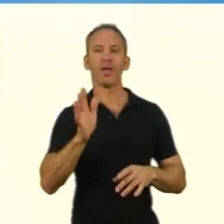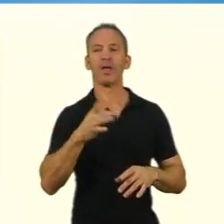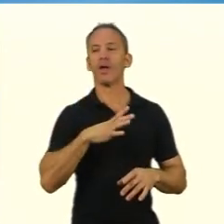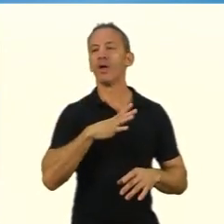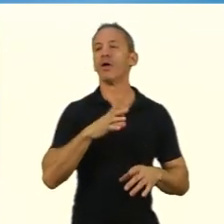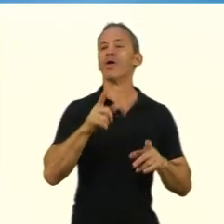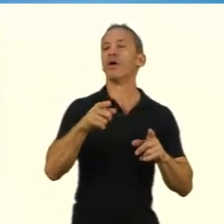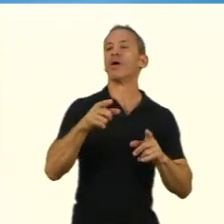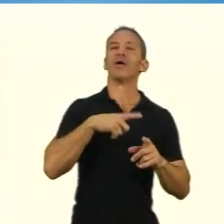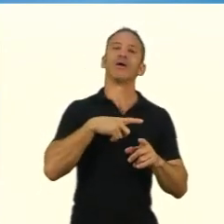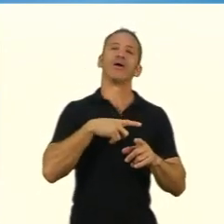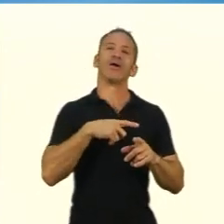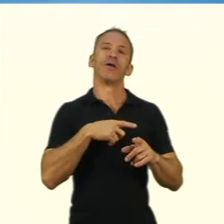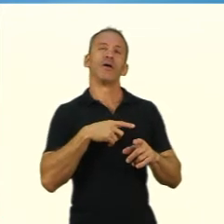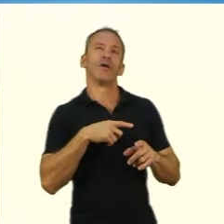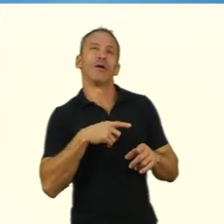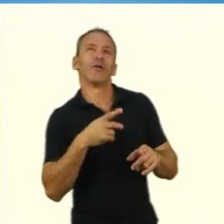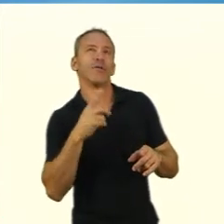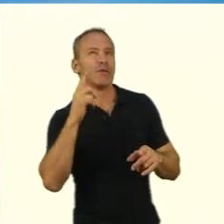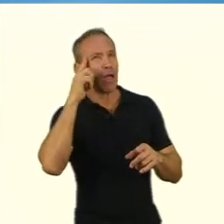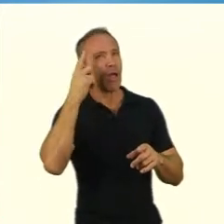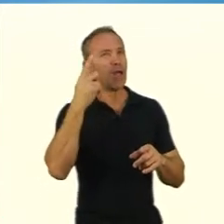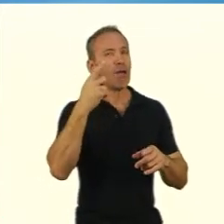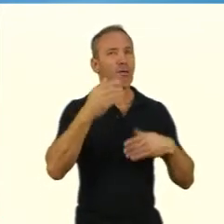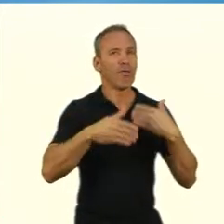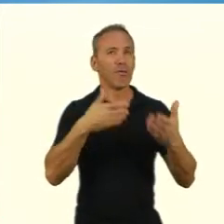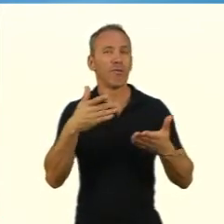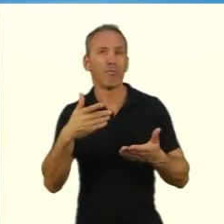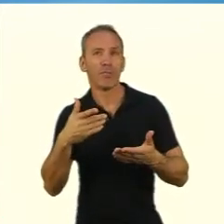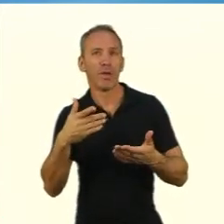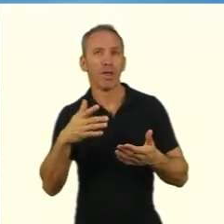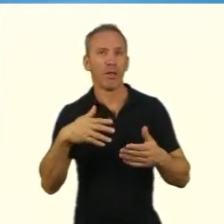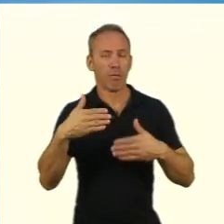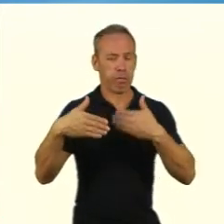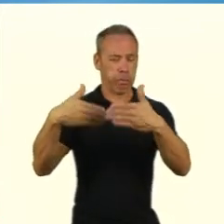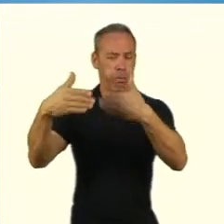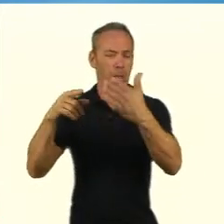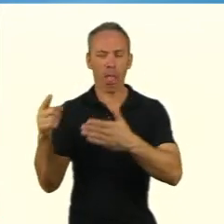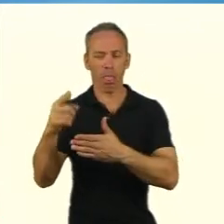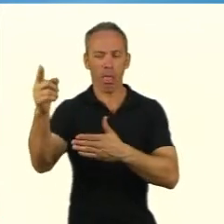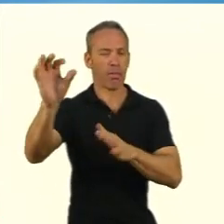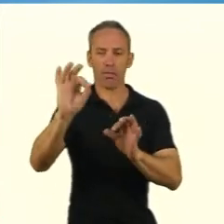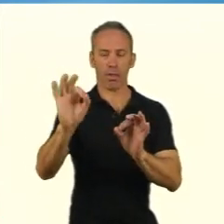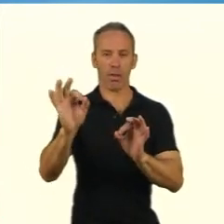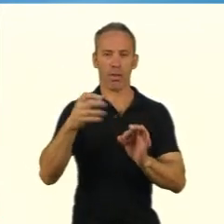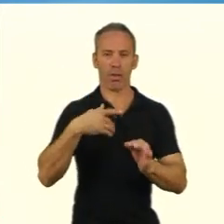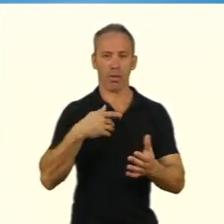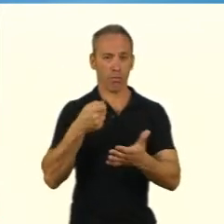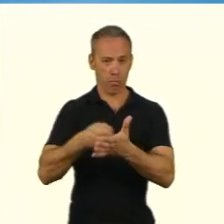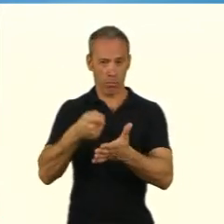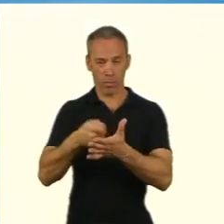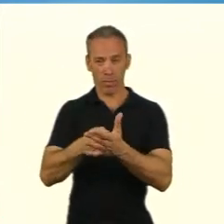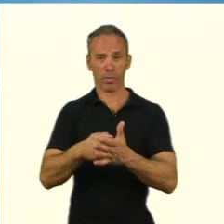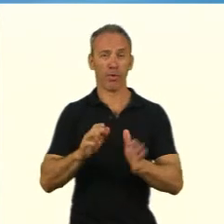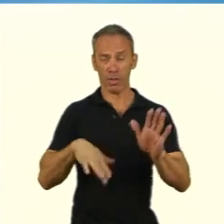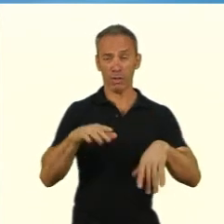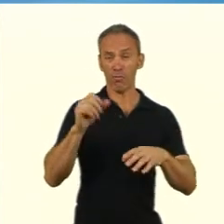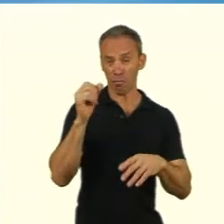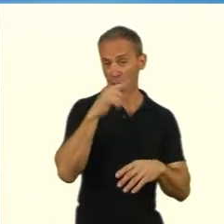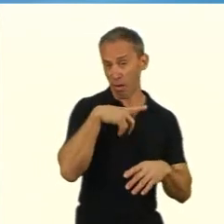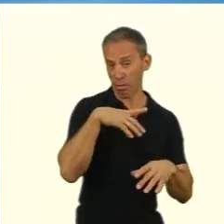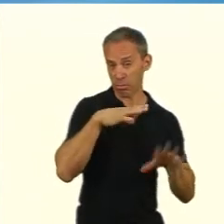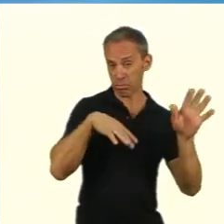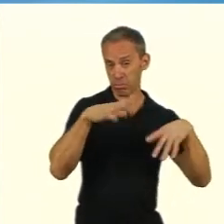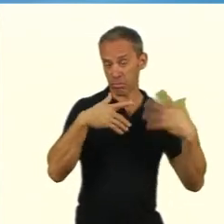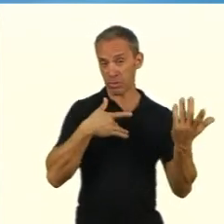Hipótese, geralmente, ou há uma crítica sobre essa terminologia, né? Que a hipótese teria a ver com uma